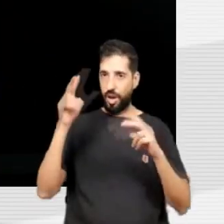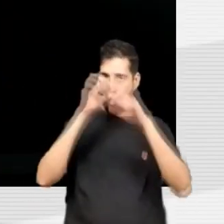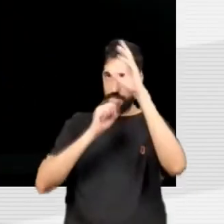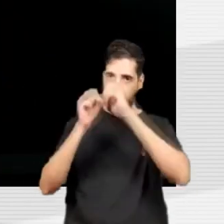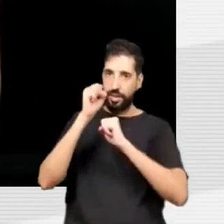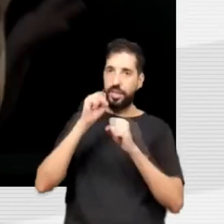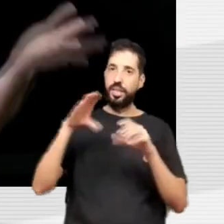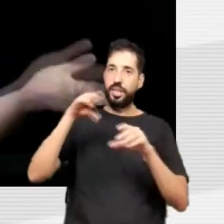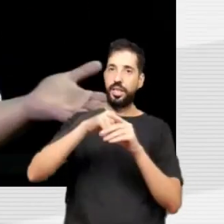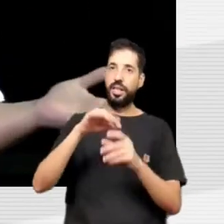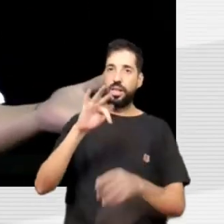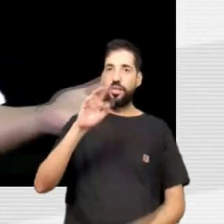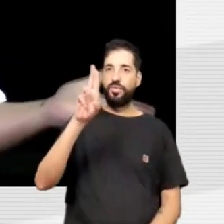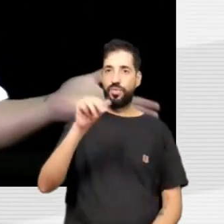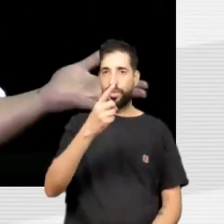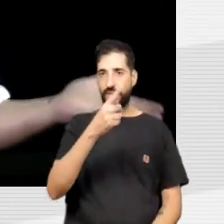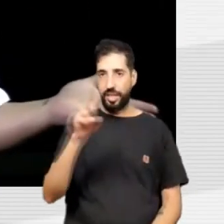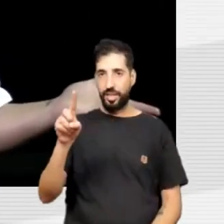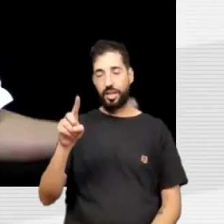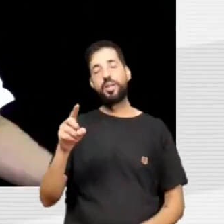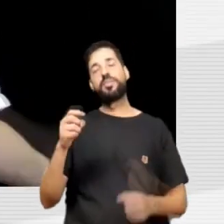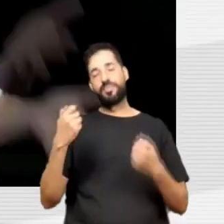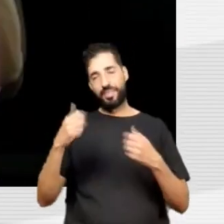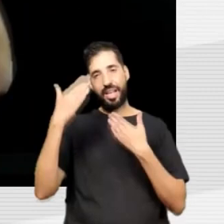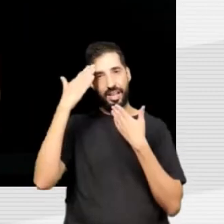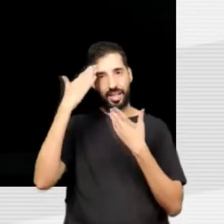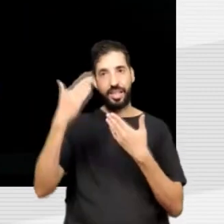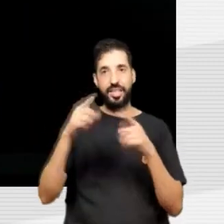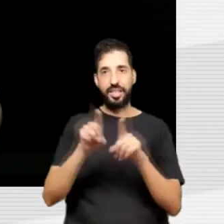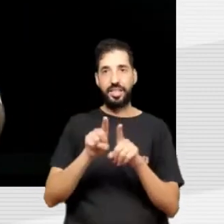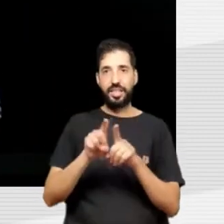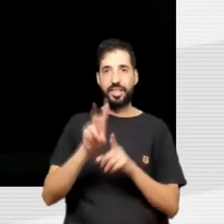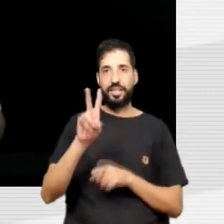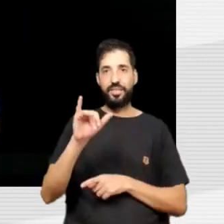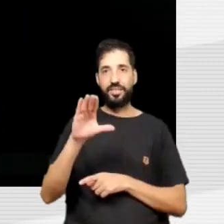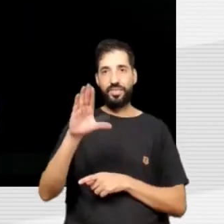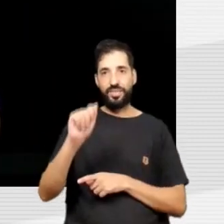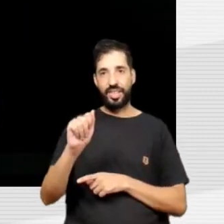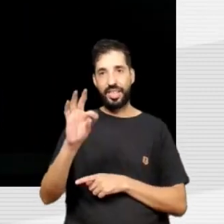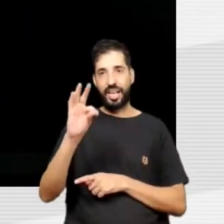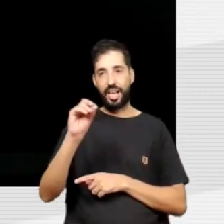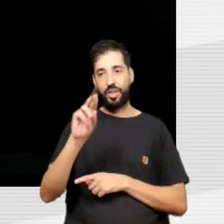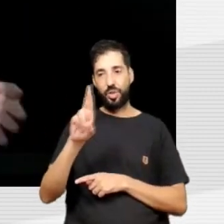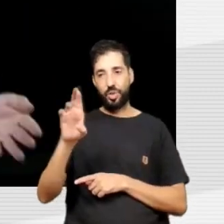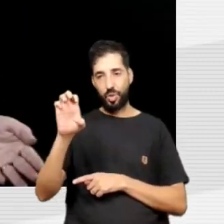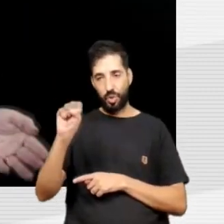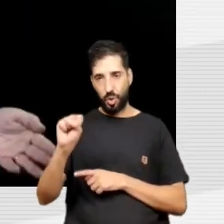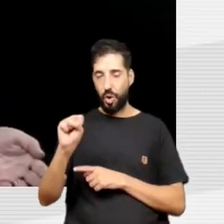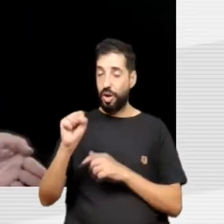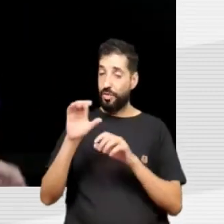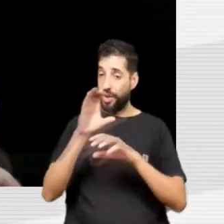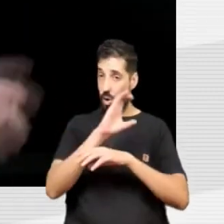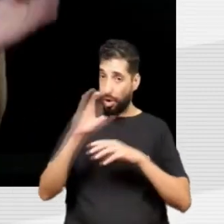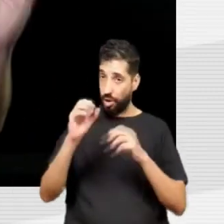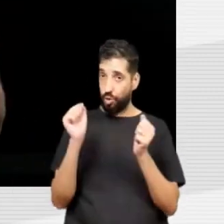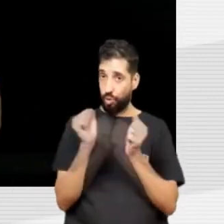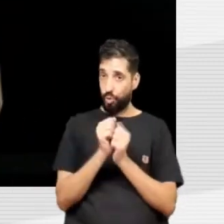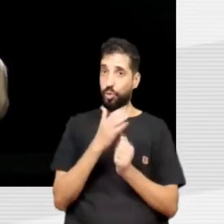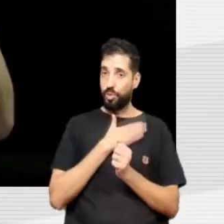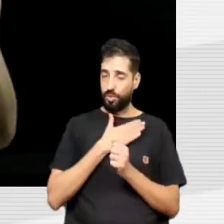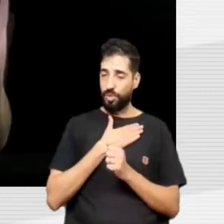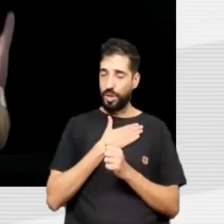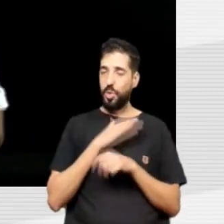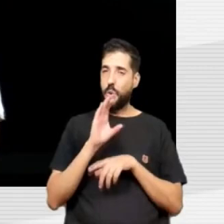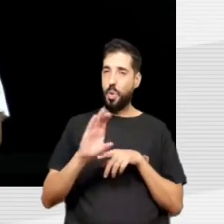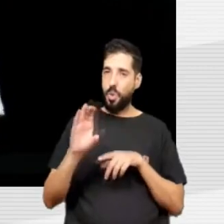Abramo. Eu não poderia deixar de agradecer também a Vika Torros, que coordenou comigo aqui, pedagogicamente, o nosso curso. Está já